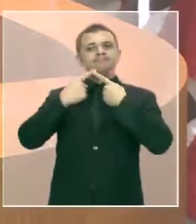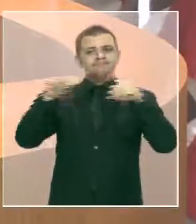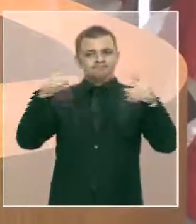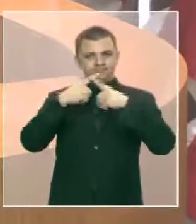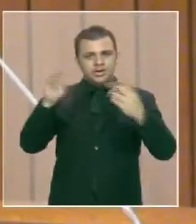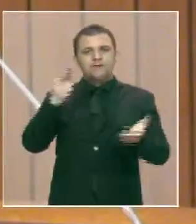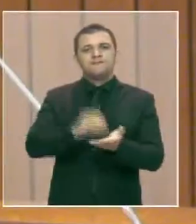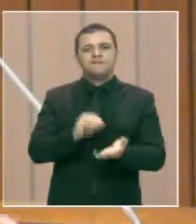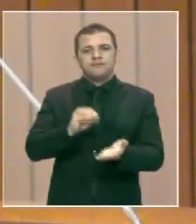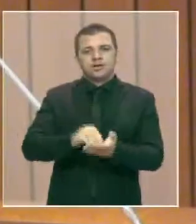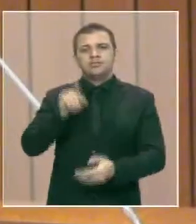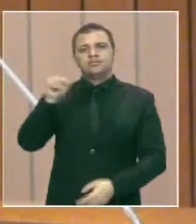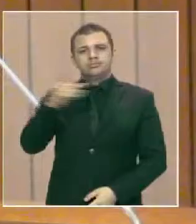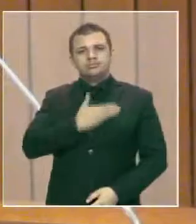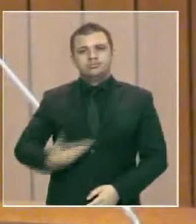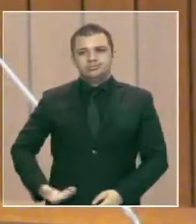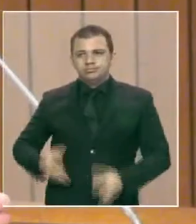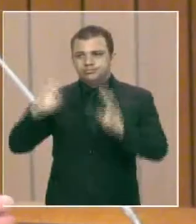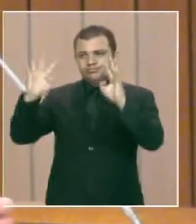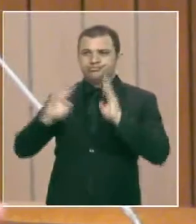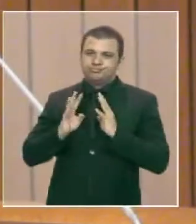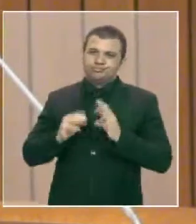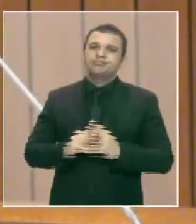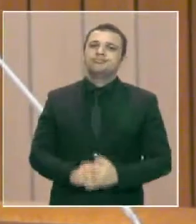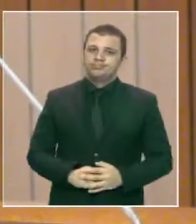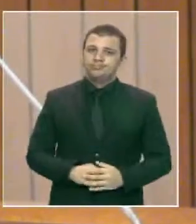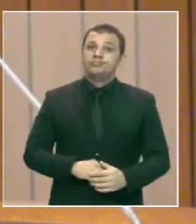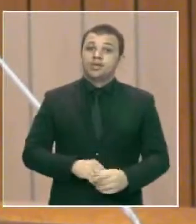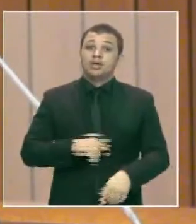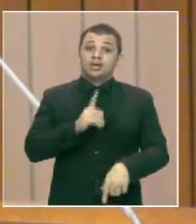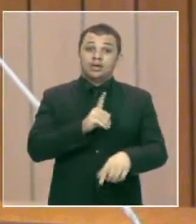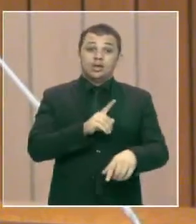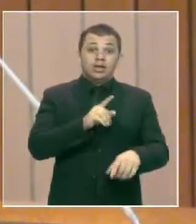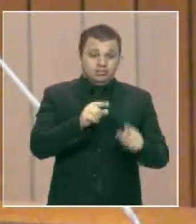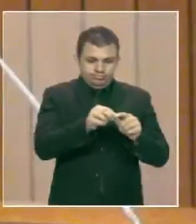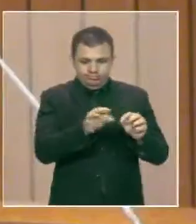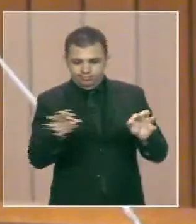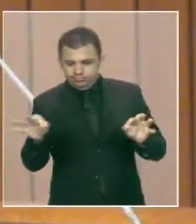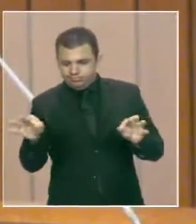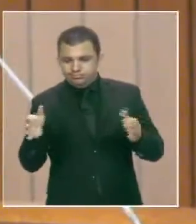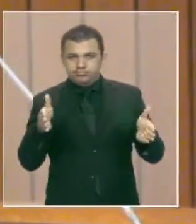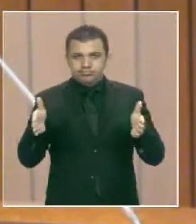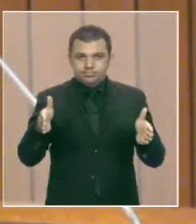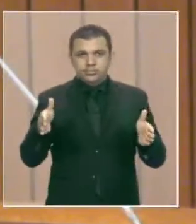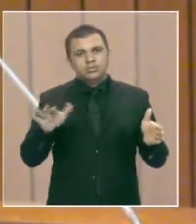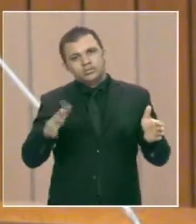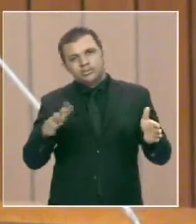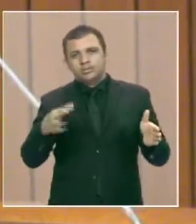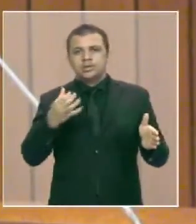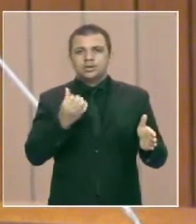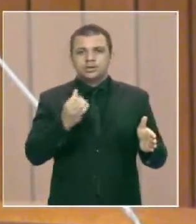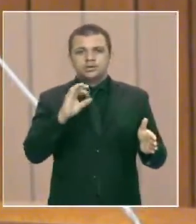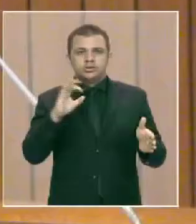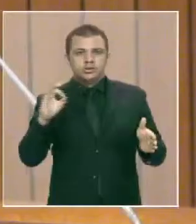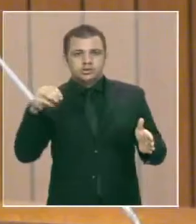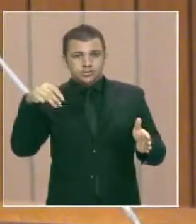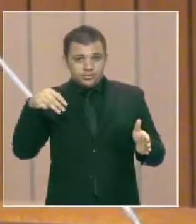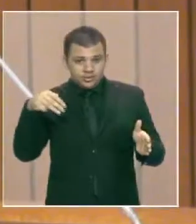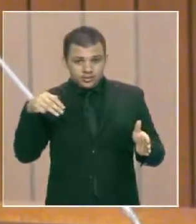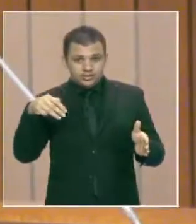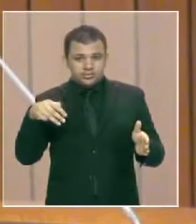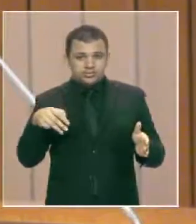público. É um trecho de aproximadamente 600 metros, logo na entrada da Avenida Tancredo Neves,